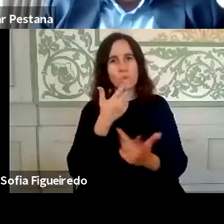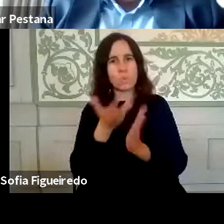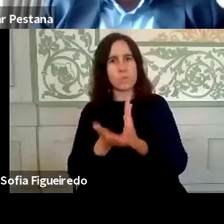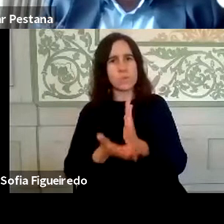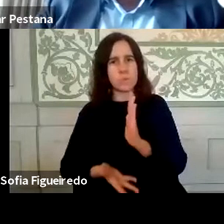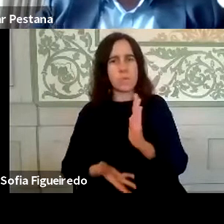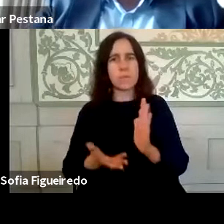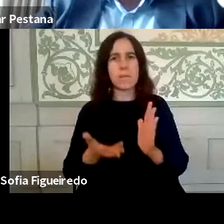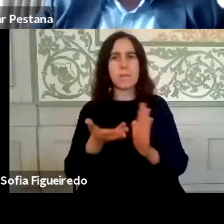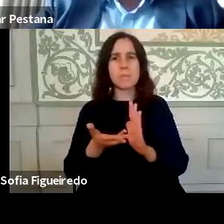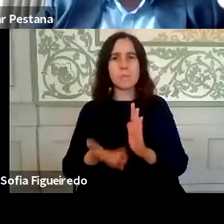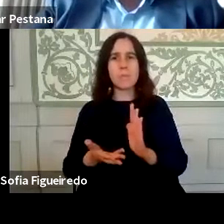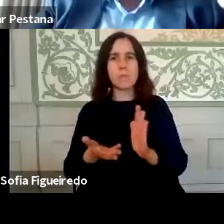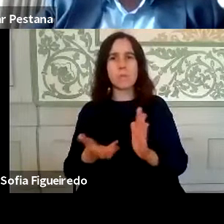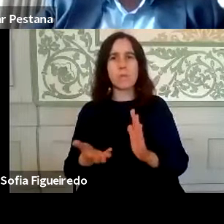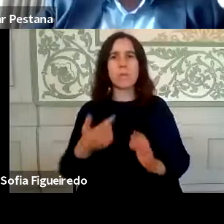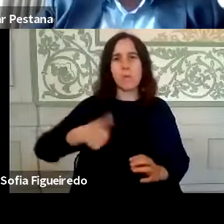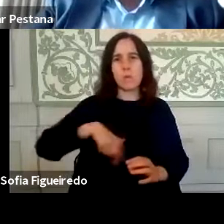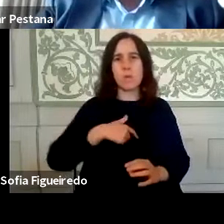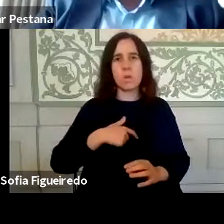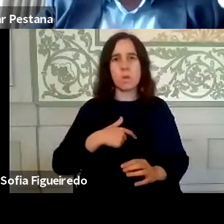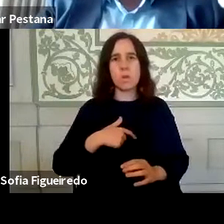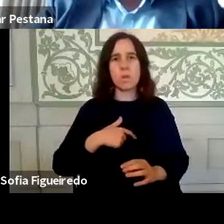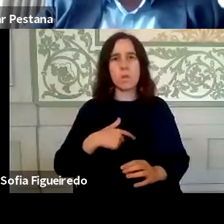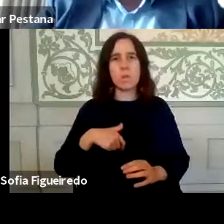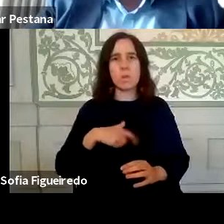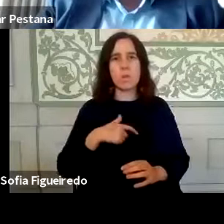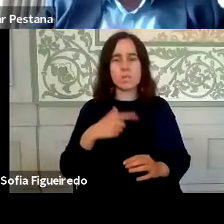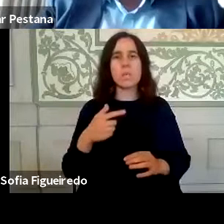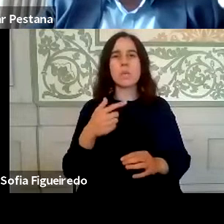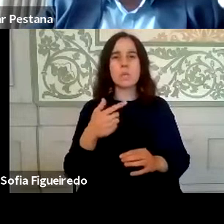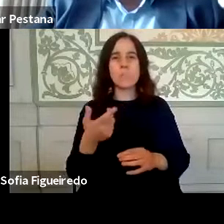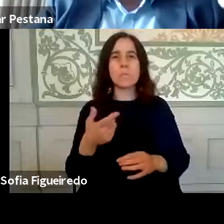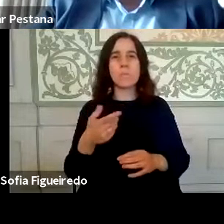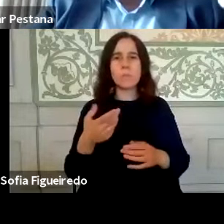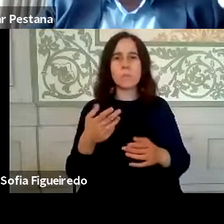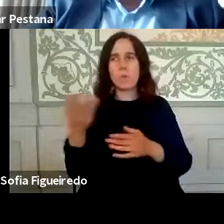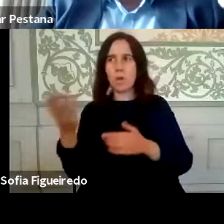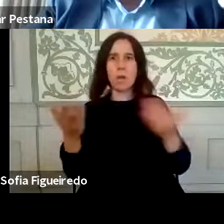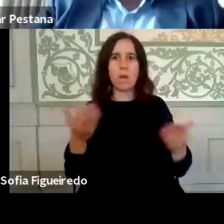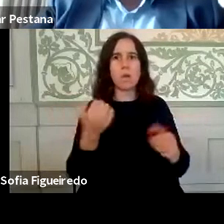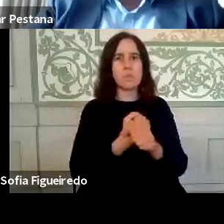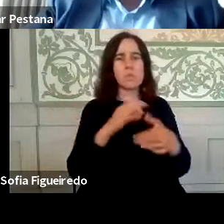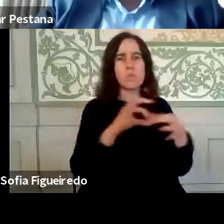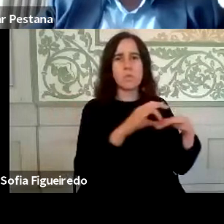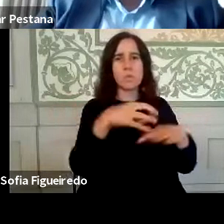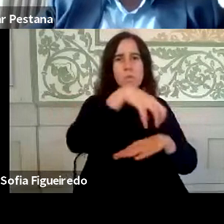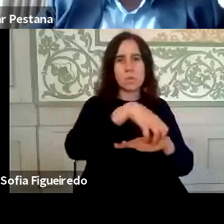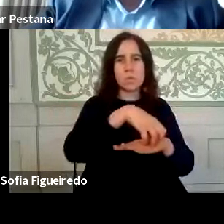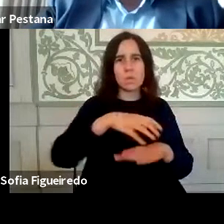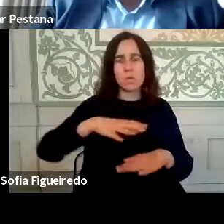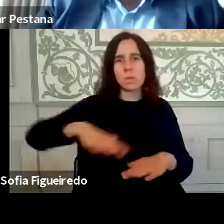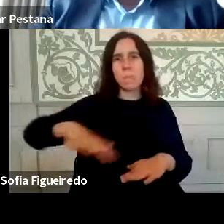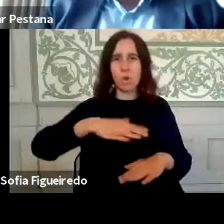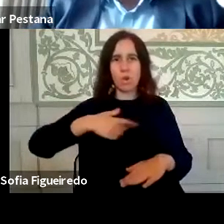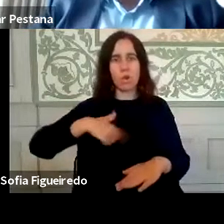que nós e organizações como nós, o César então e os serviços partilhados, o mais transversal não pode ser. Mas nós temos